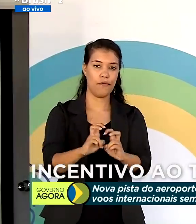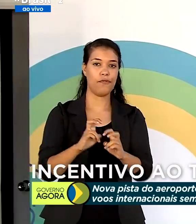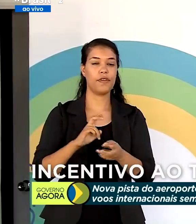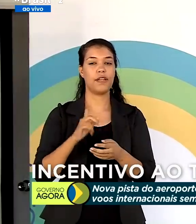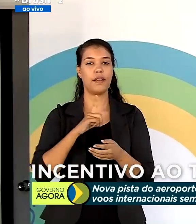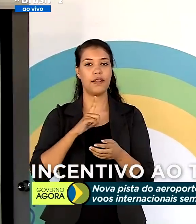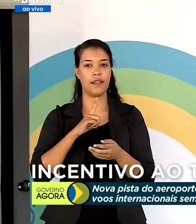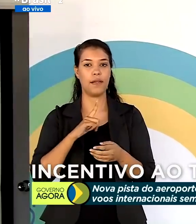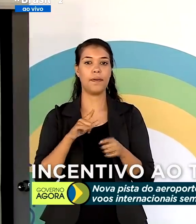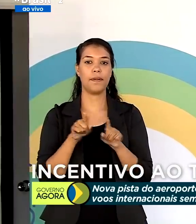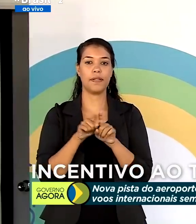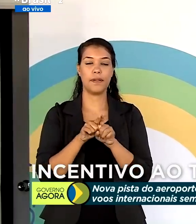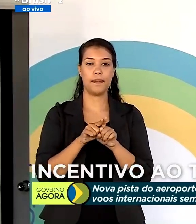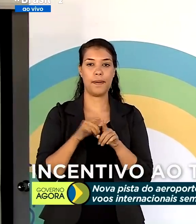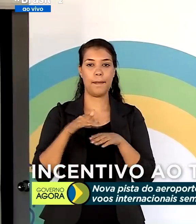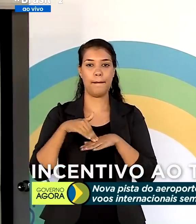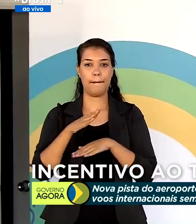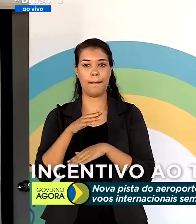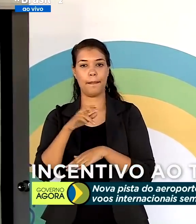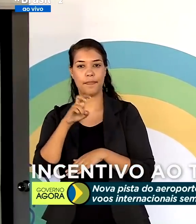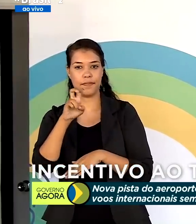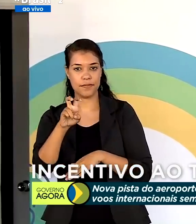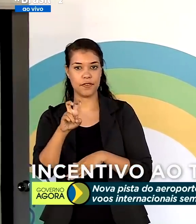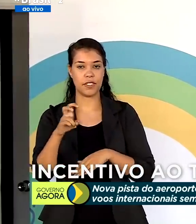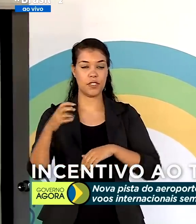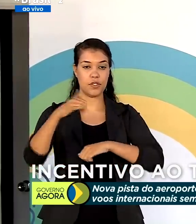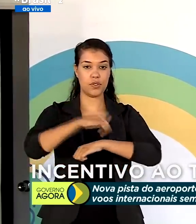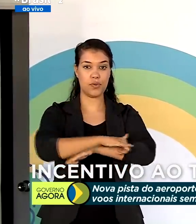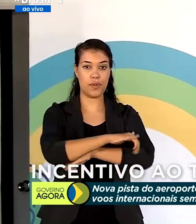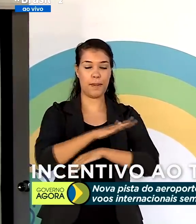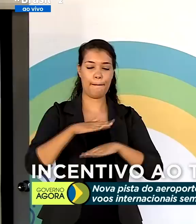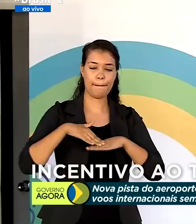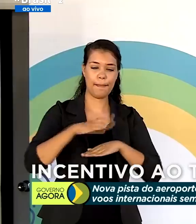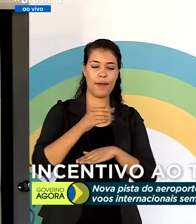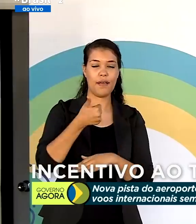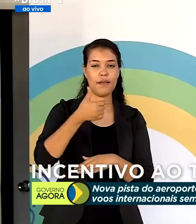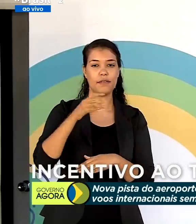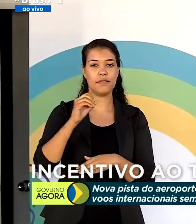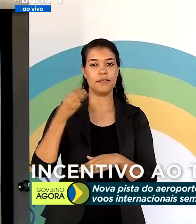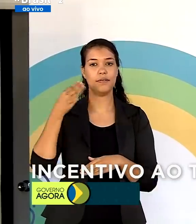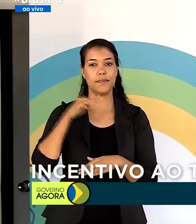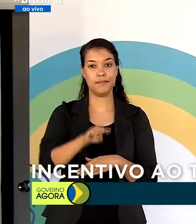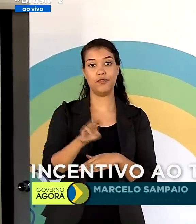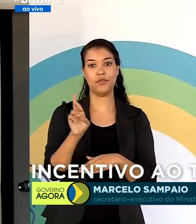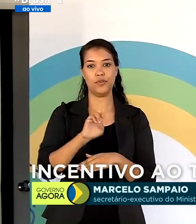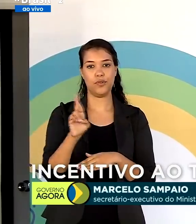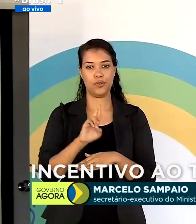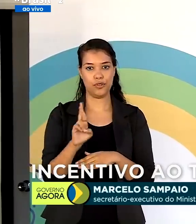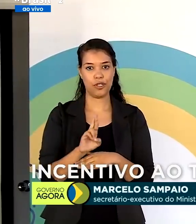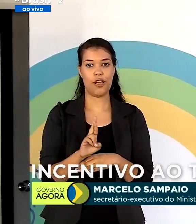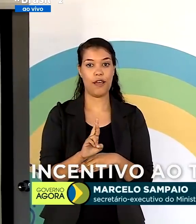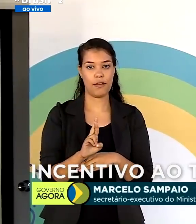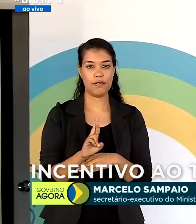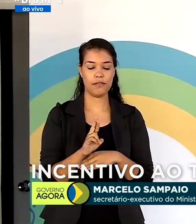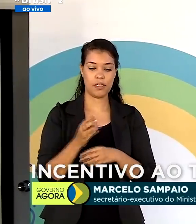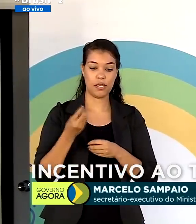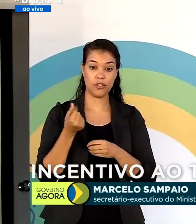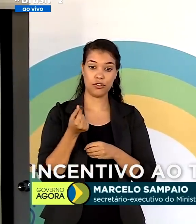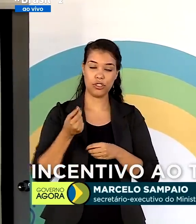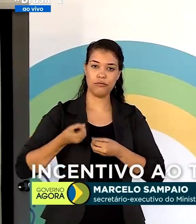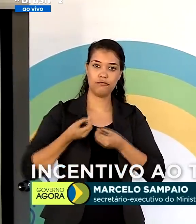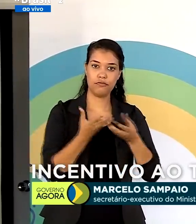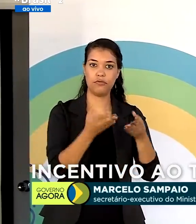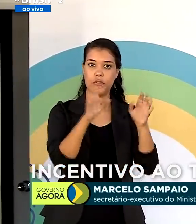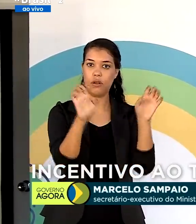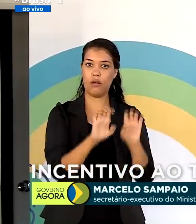nós fechamos a semana com mais cinco terminais portuários, arrecadando 10 bilhões de reais em uma semana em investimentos em infraestrutura. Esse